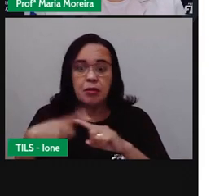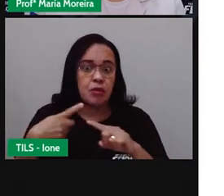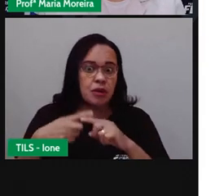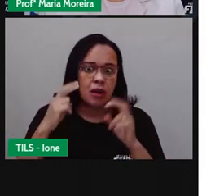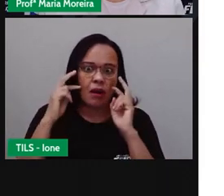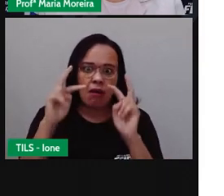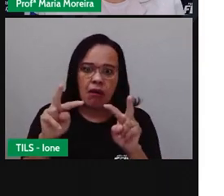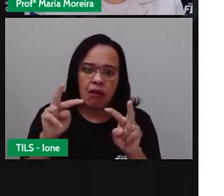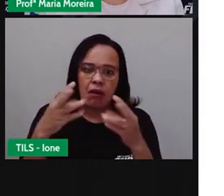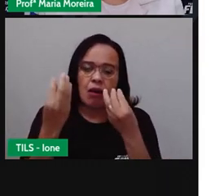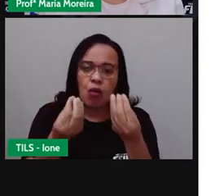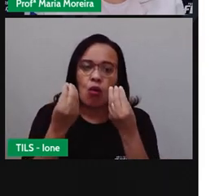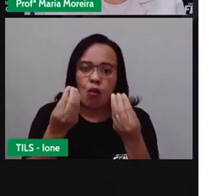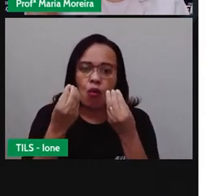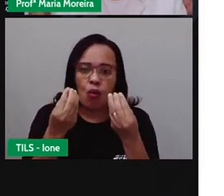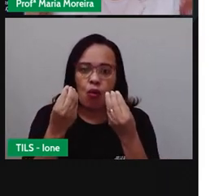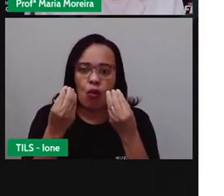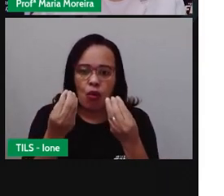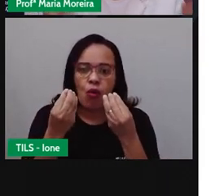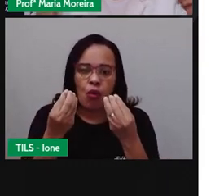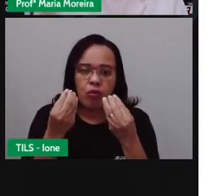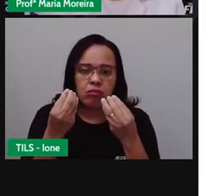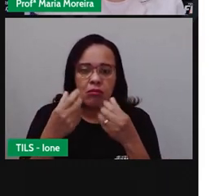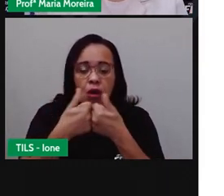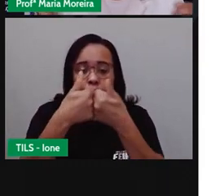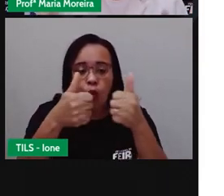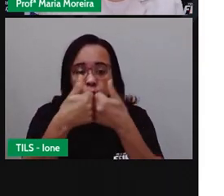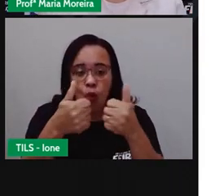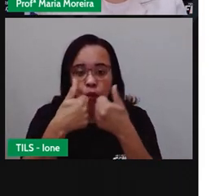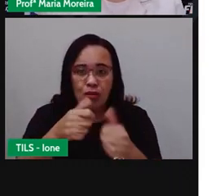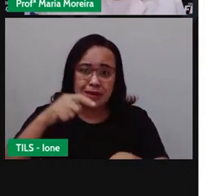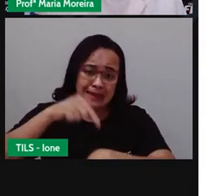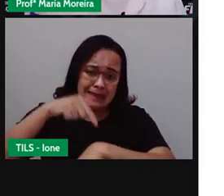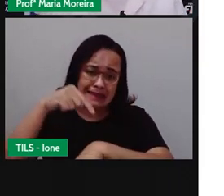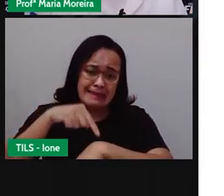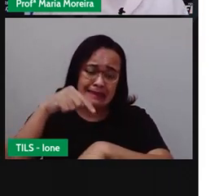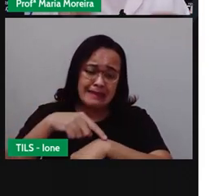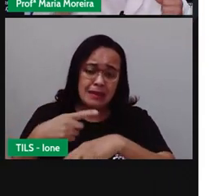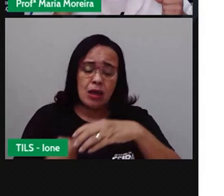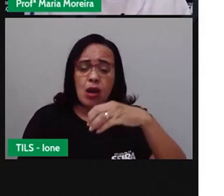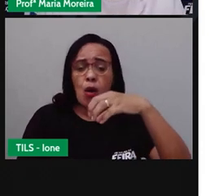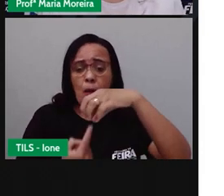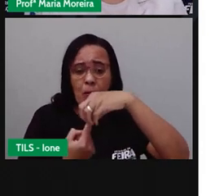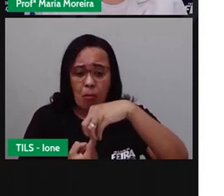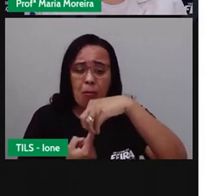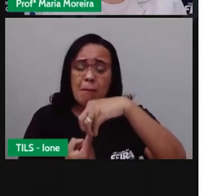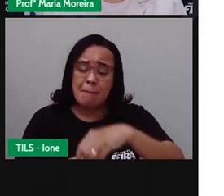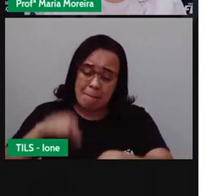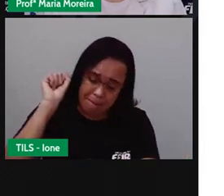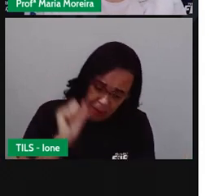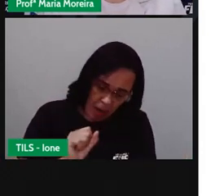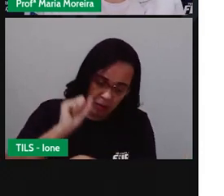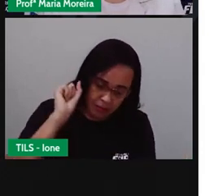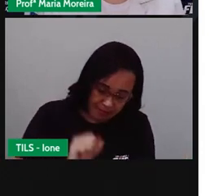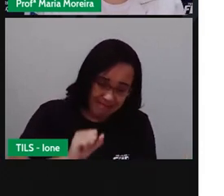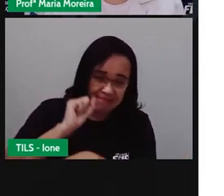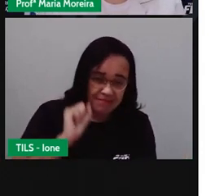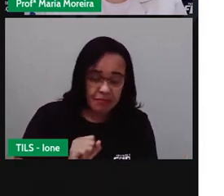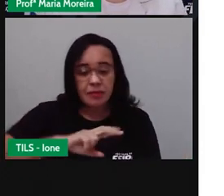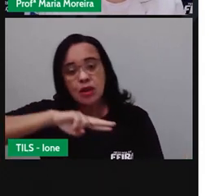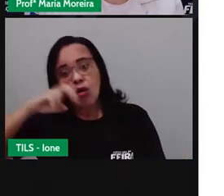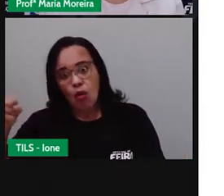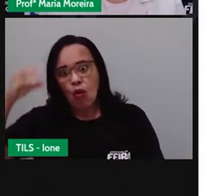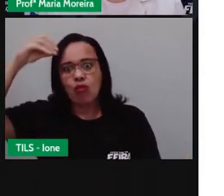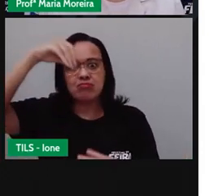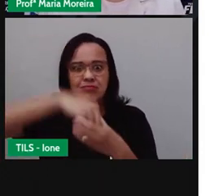nunca precisou pegar um ônibus e teve que ficar ou muito tempo no ponto, ou muito tempo dentro do ônibus? Por quê? Porque